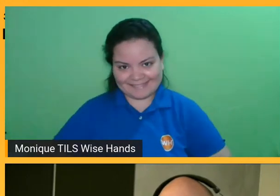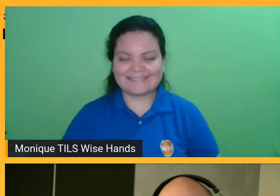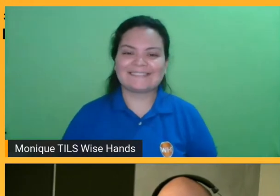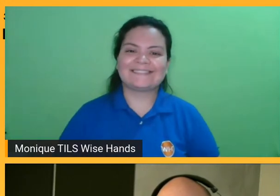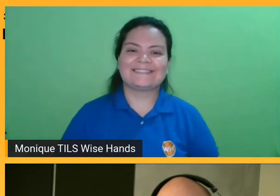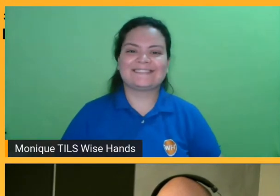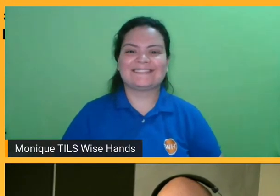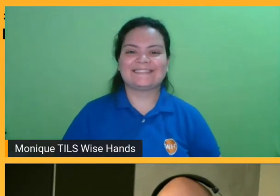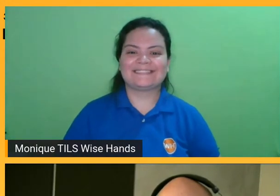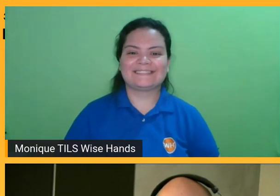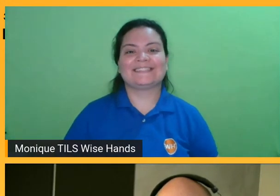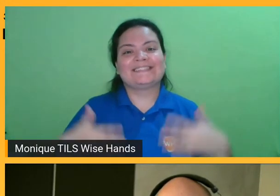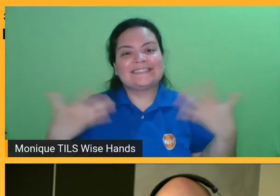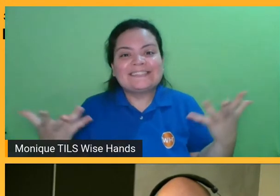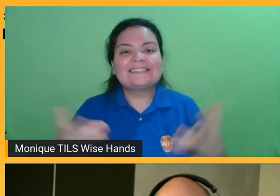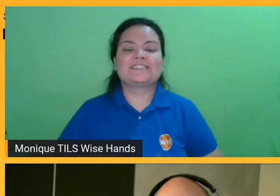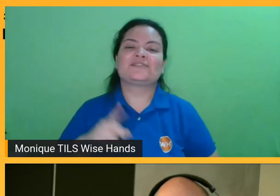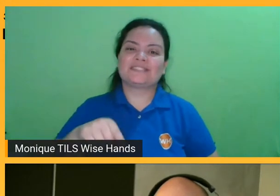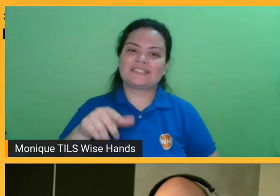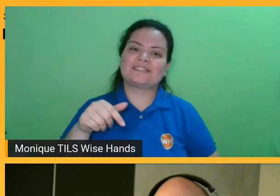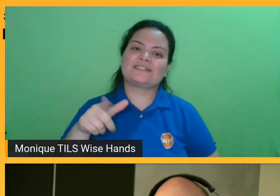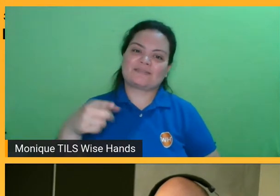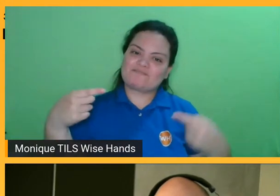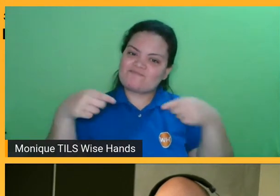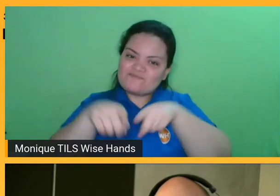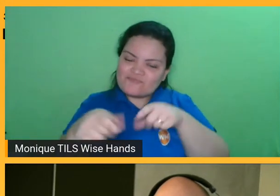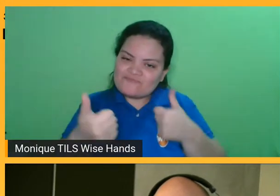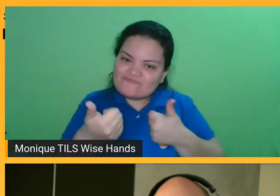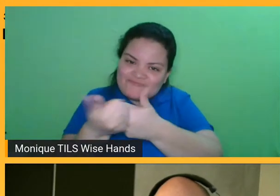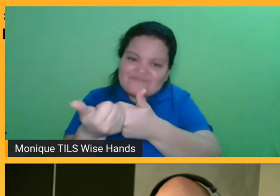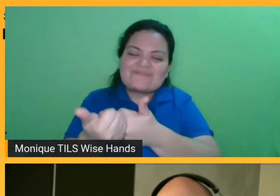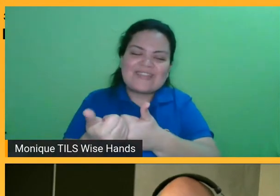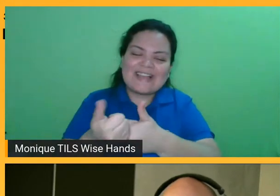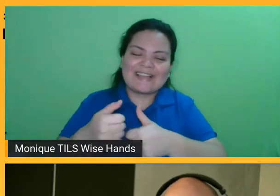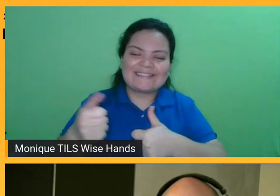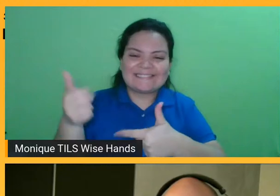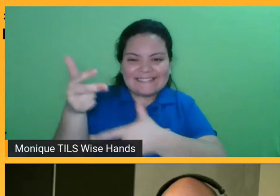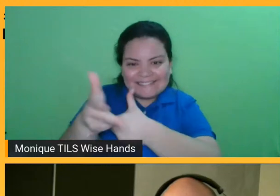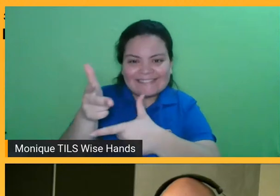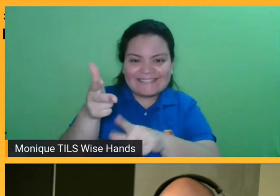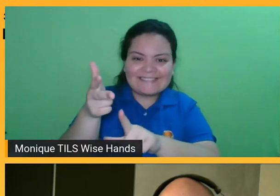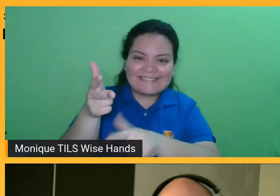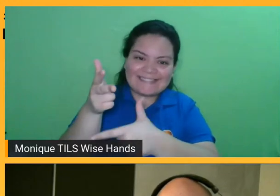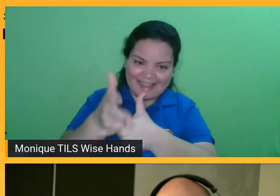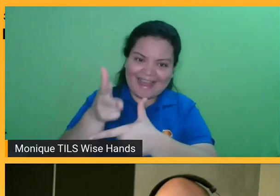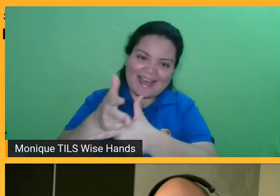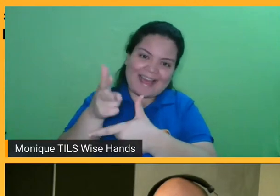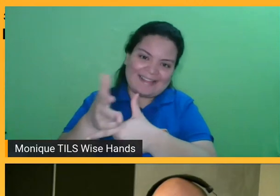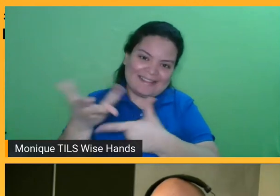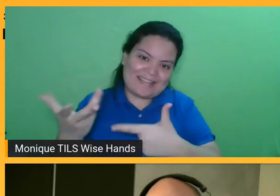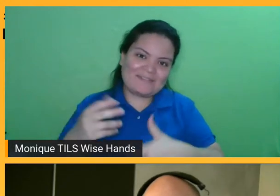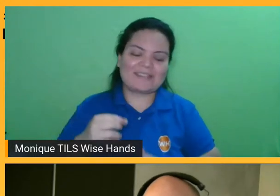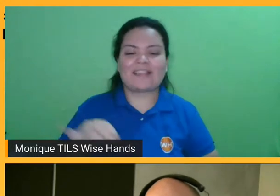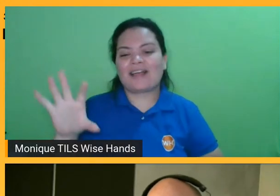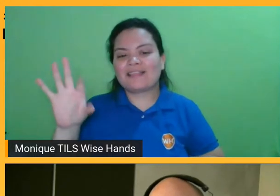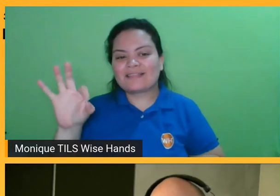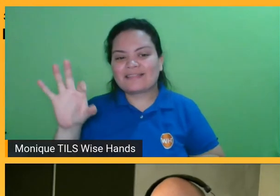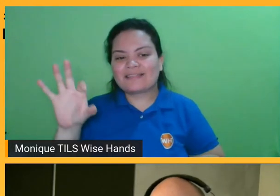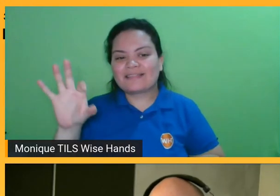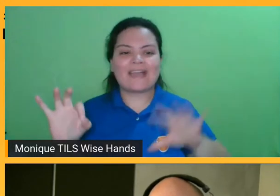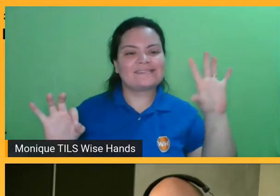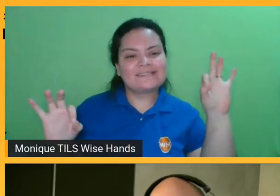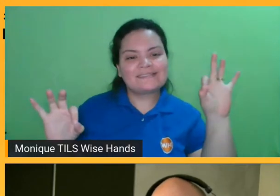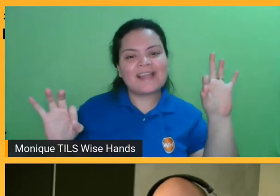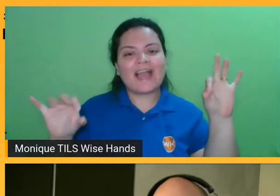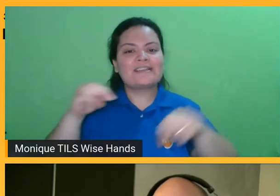patrocinador master do nosso evento, investindo milhões nessa live, eu acho que não seria justo dar dez minutinhos para os dois, para